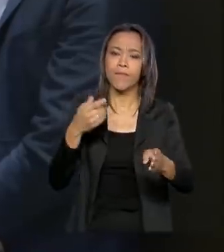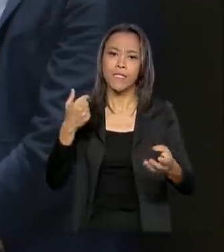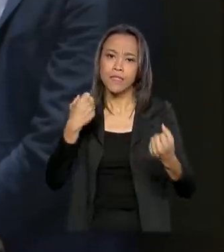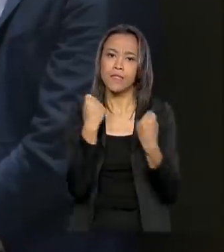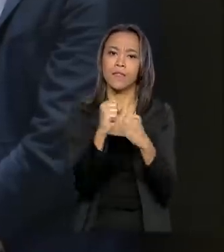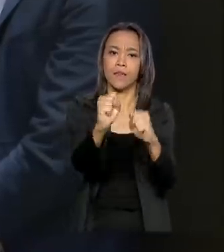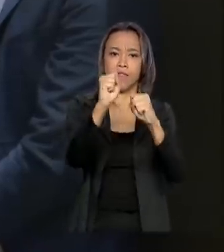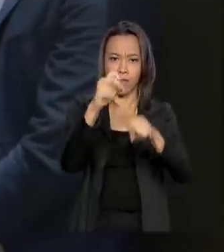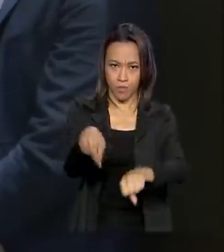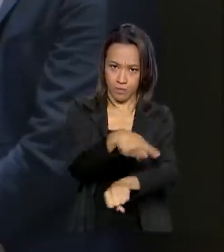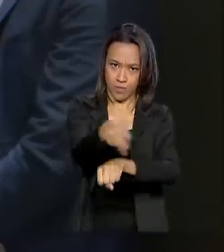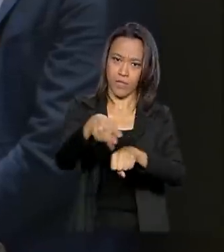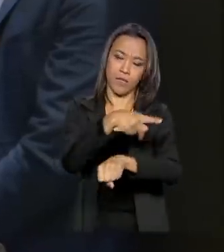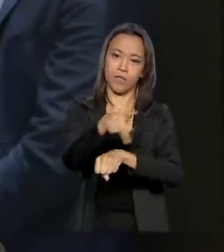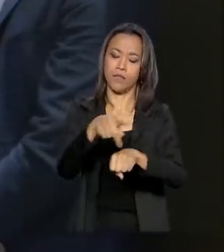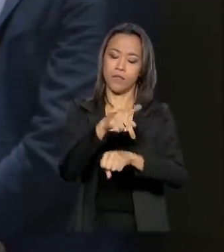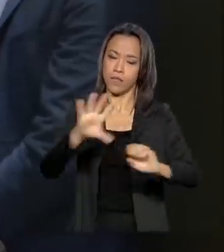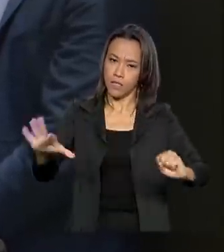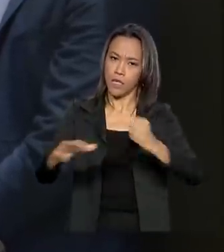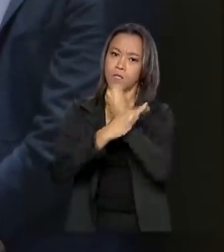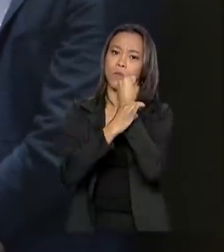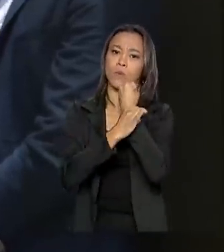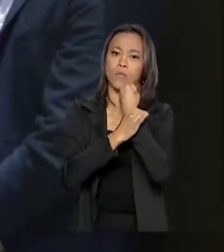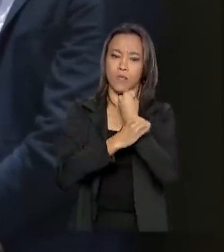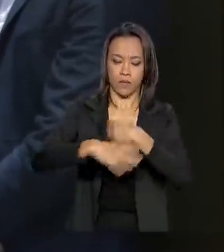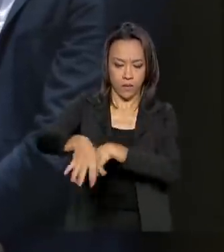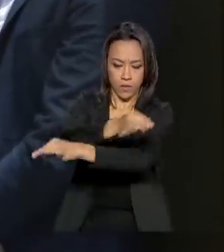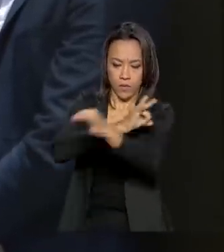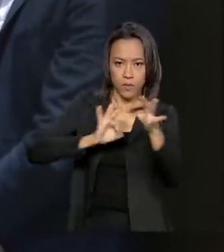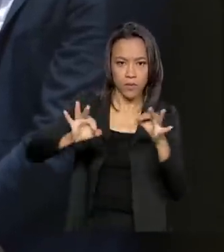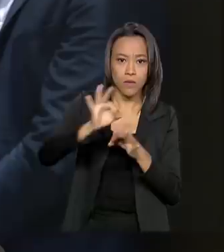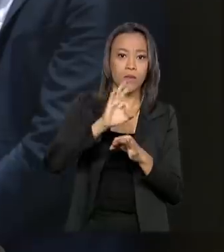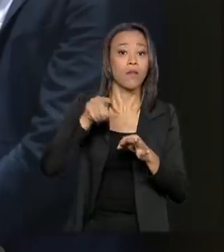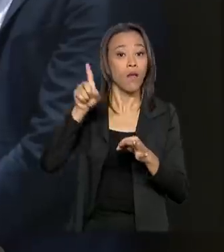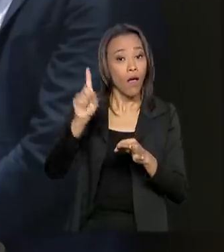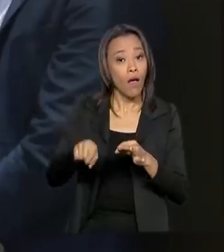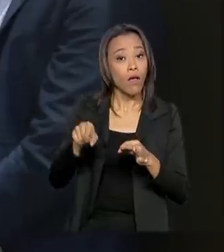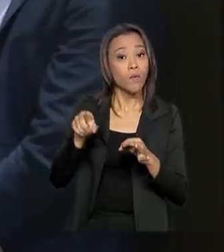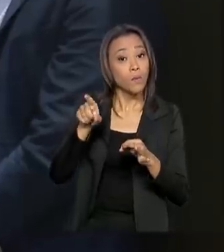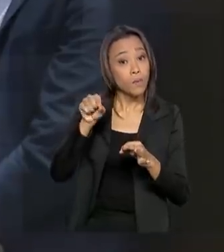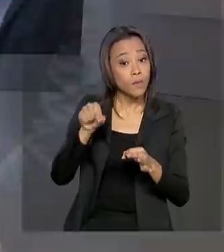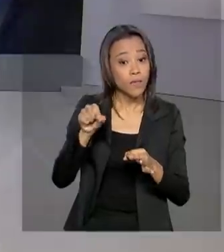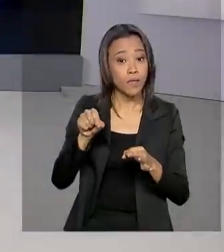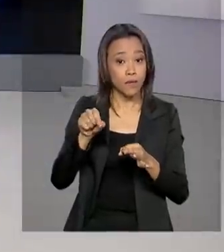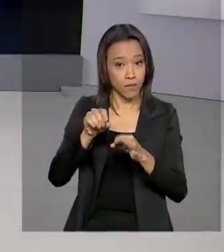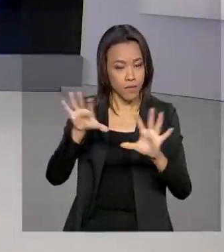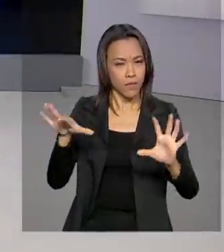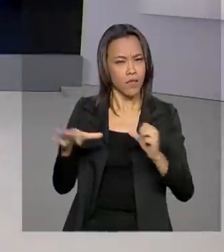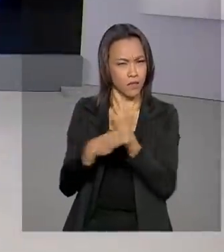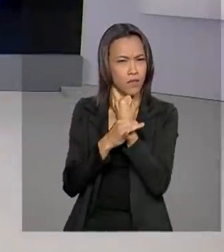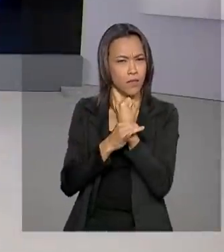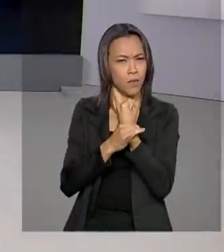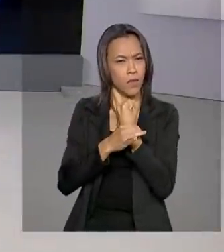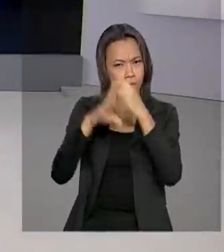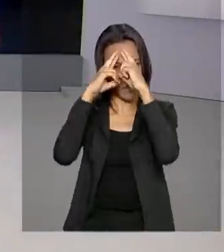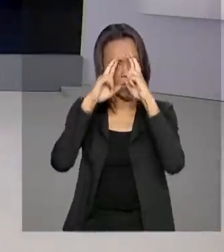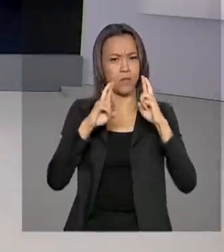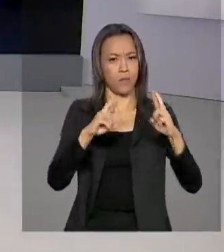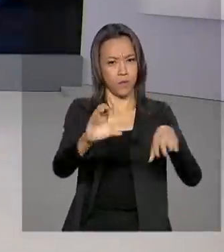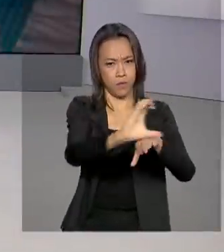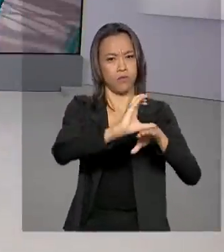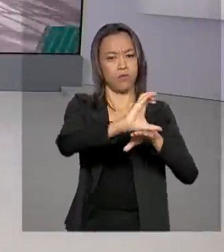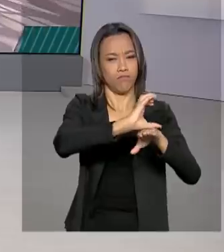pátria, garantir a lei e a ordem e, por iniciativa, garantir os poderes constitucionais.